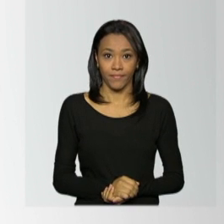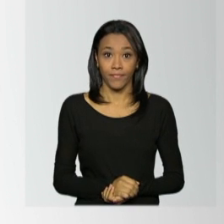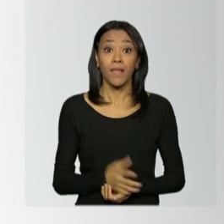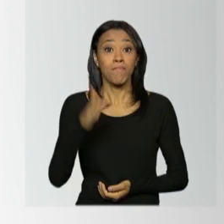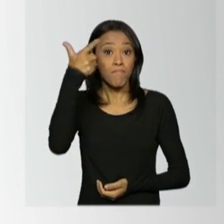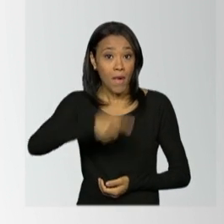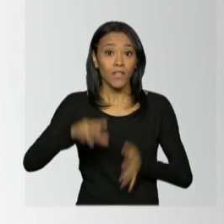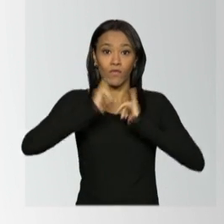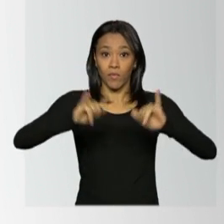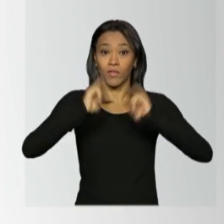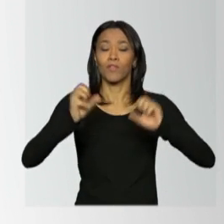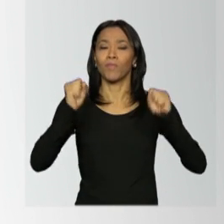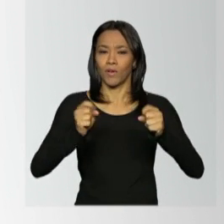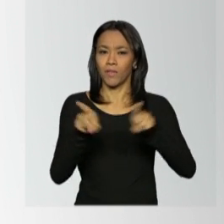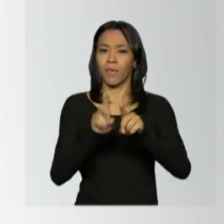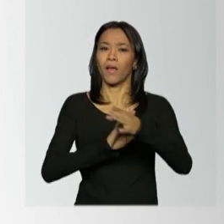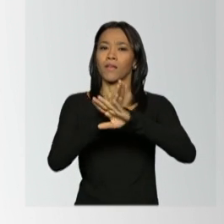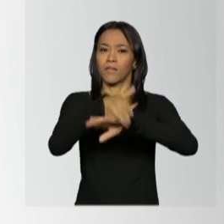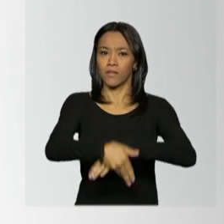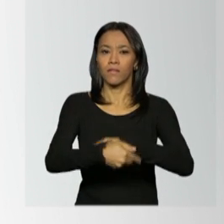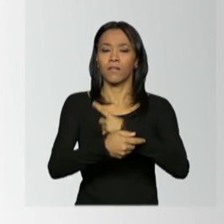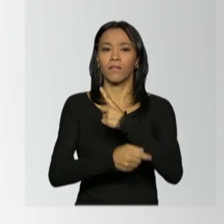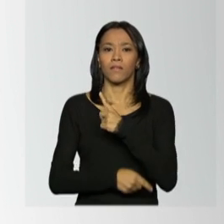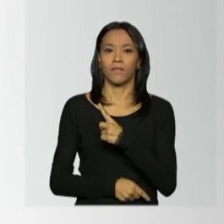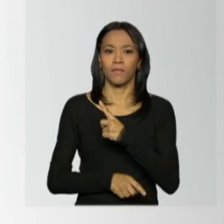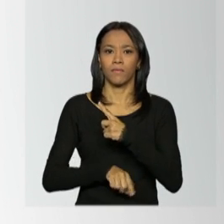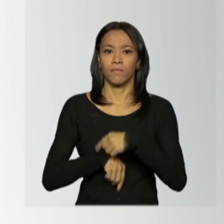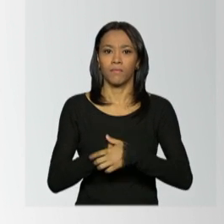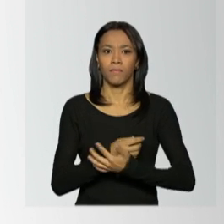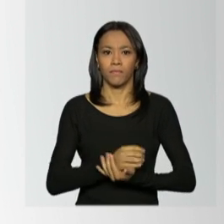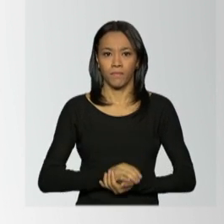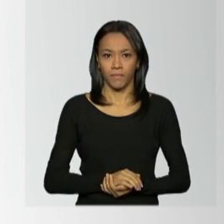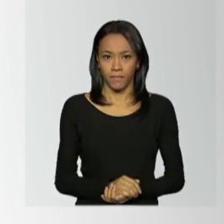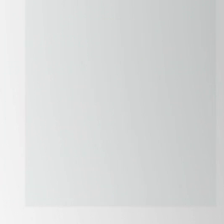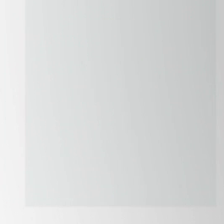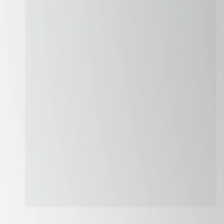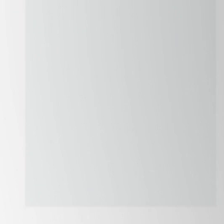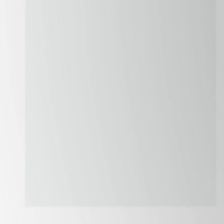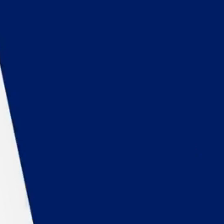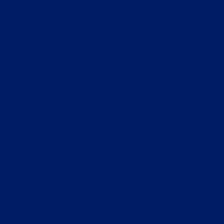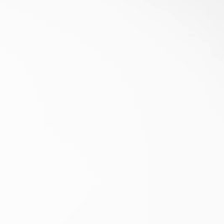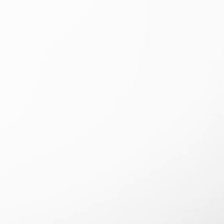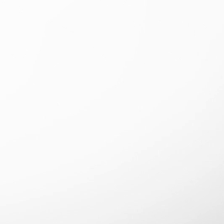Saiba mais em www.minc.gov.br.